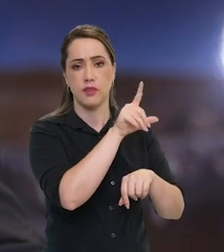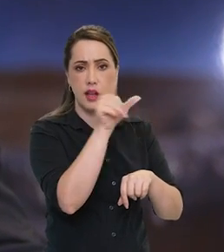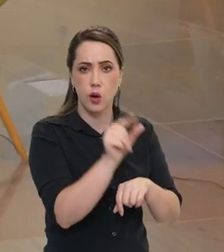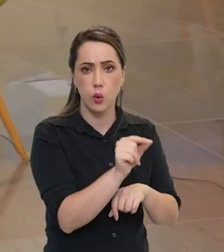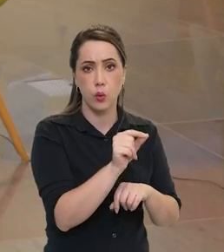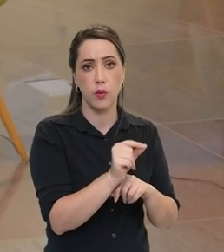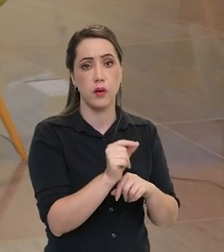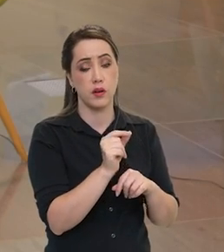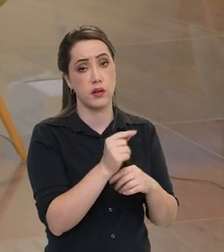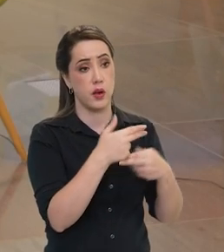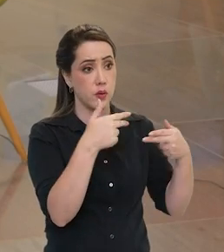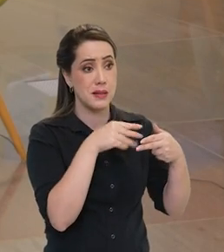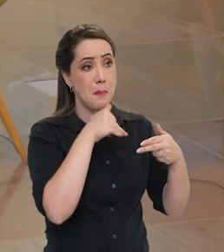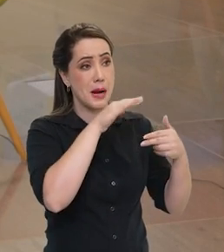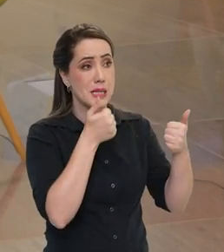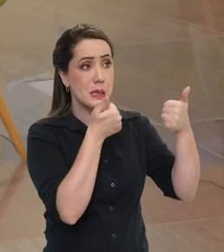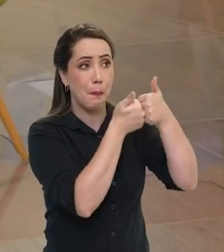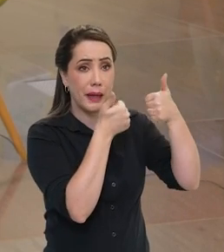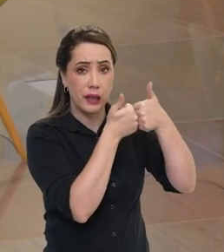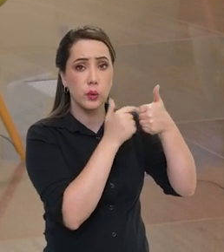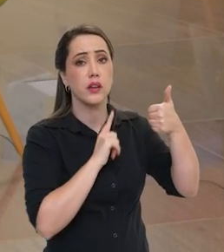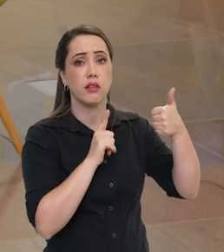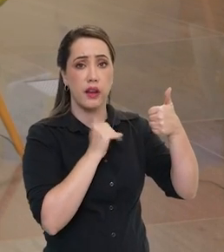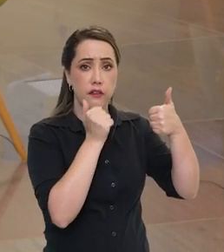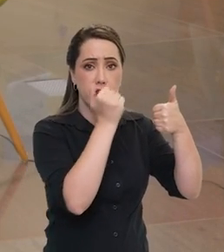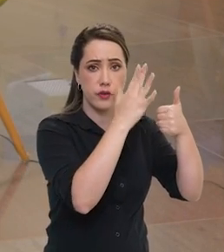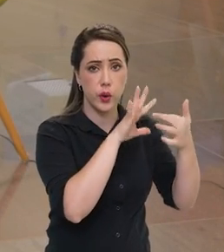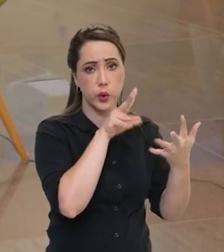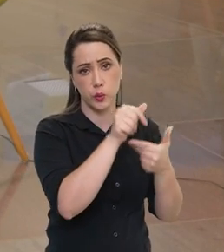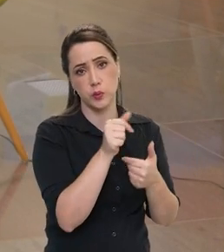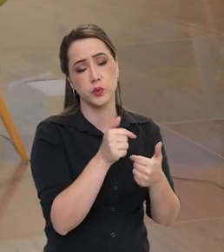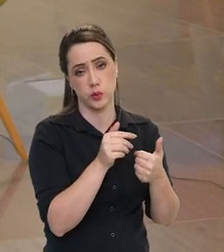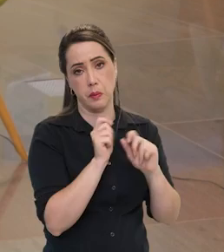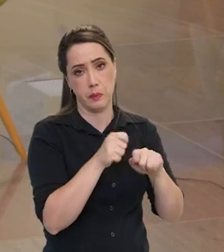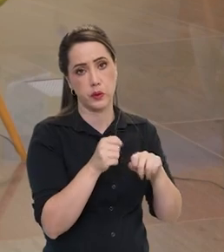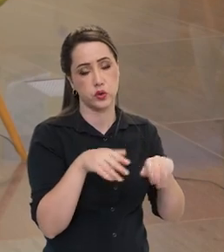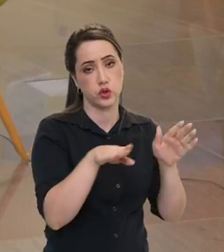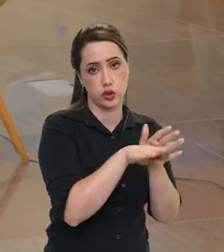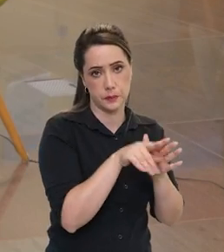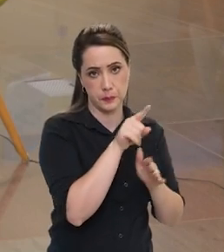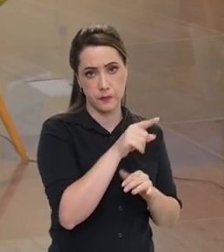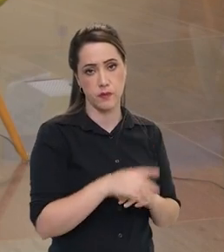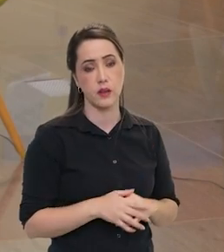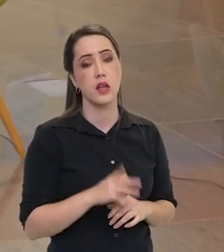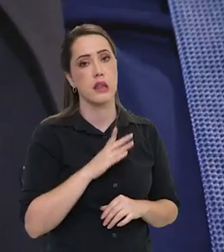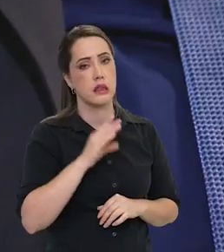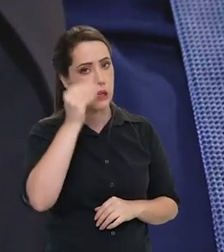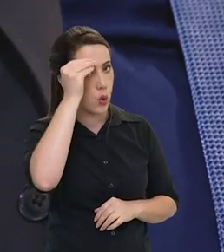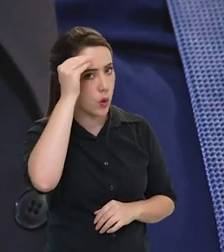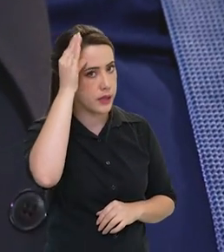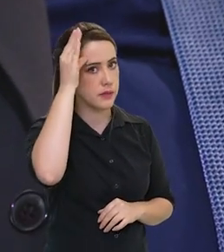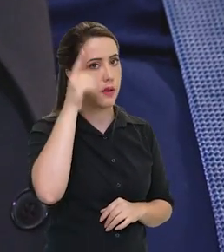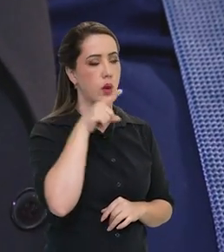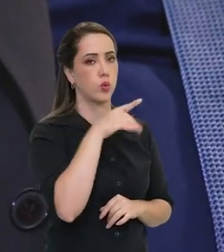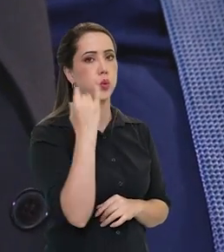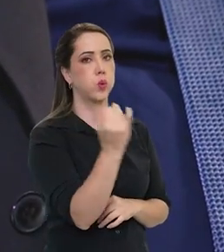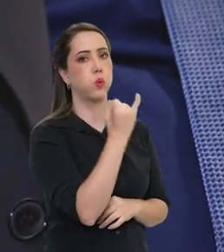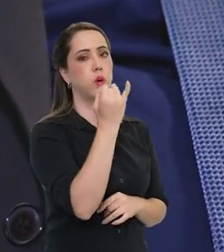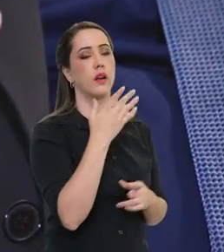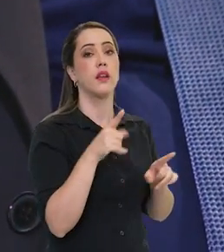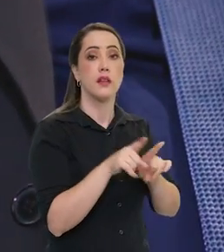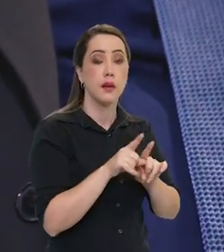exterior. Há um ganho em ir à Lua, além do ganho de conhecimento, há um ganho de tecnologia.